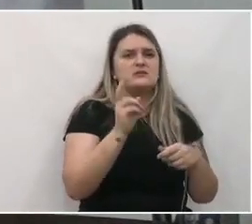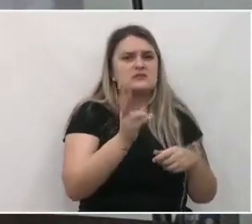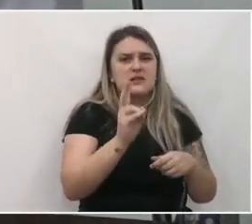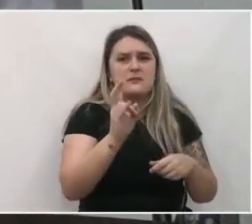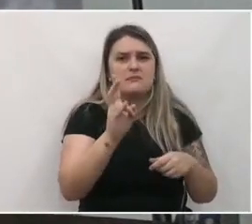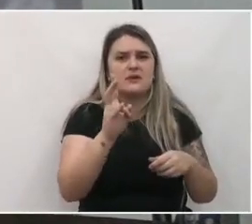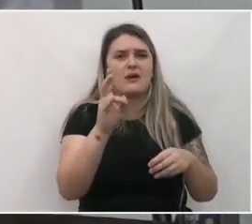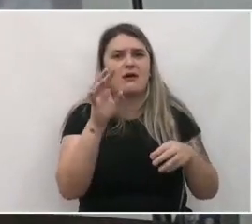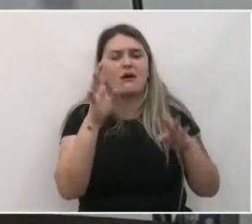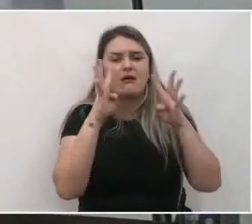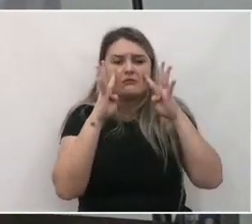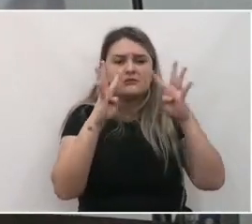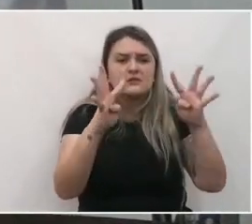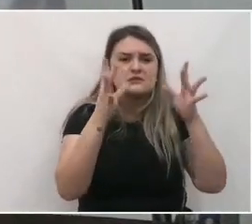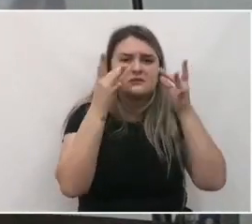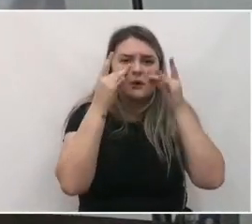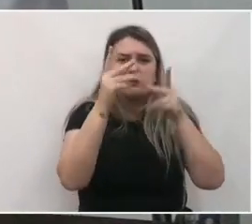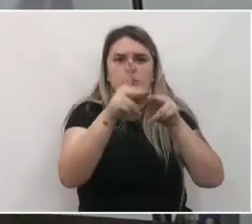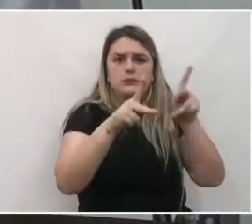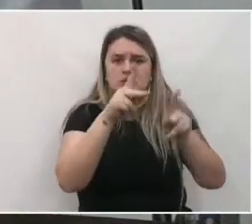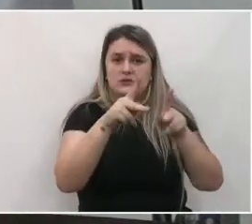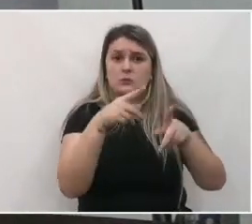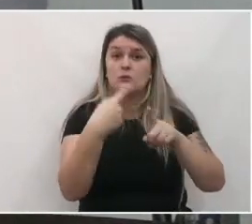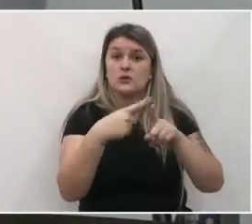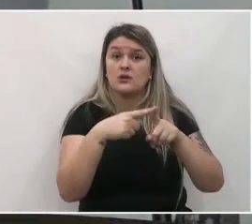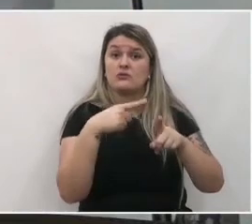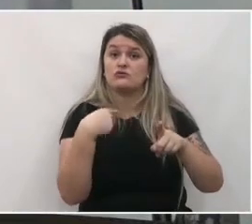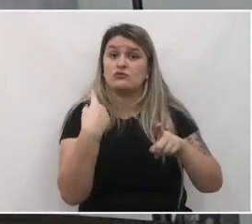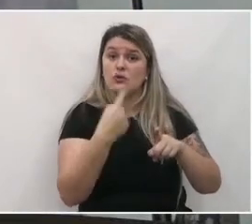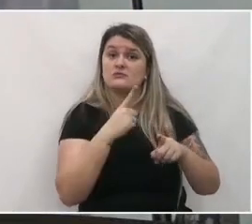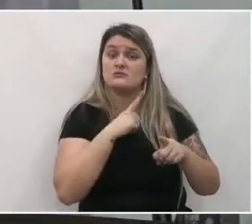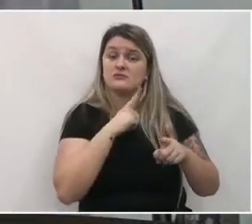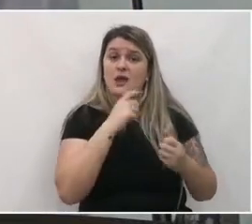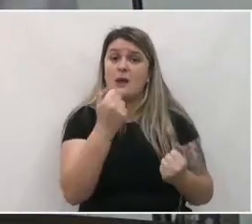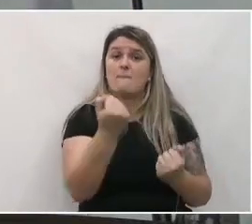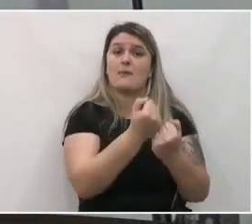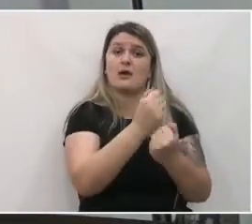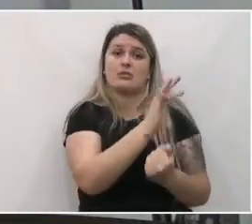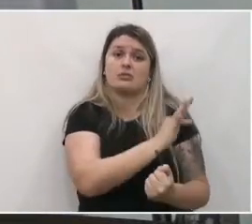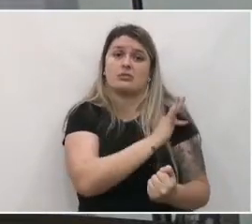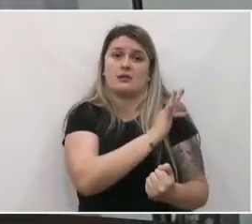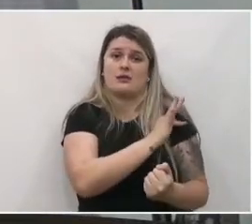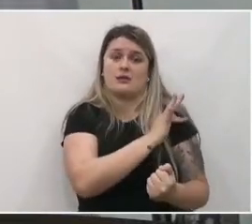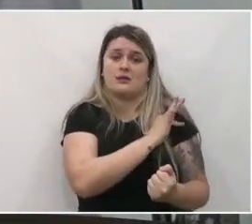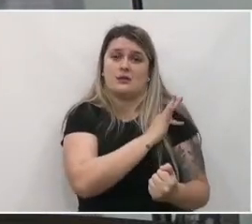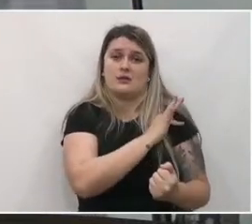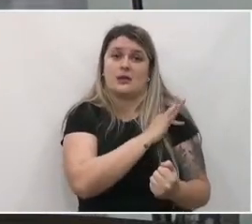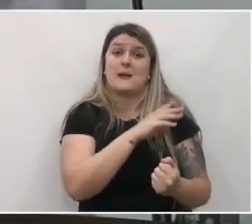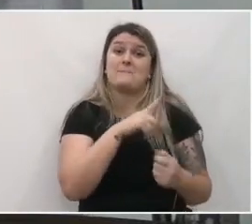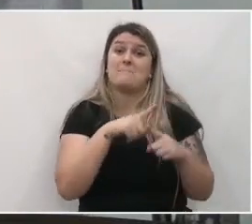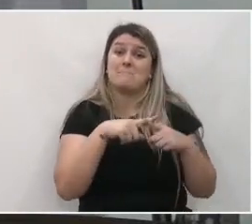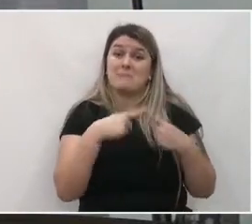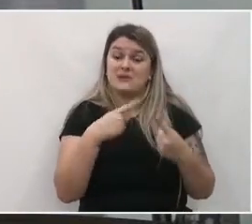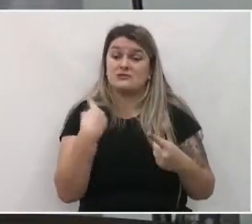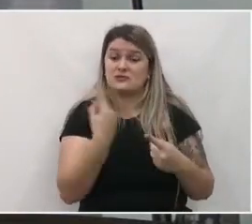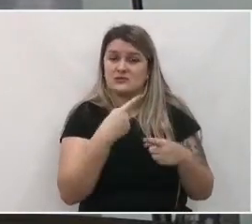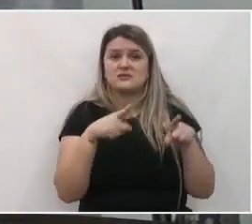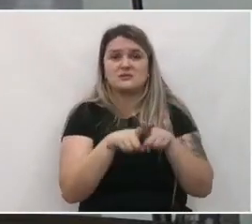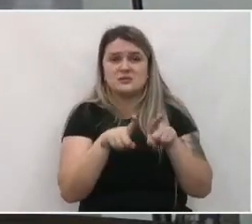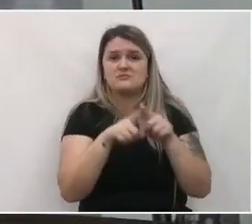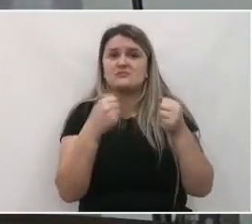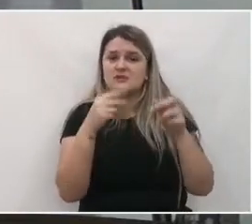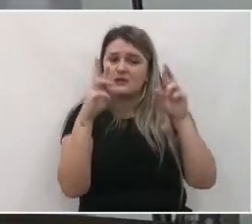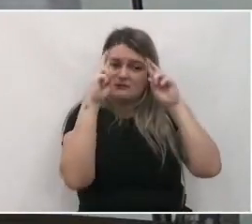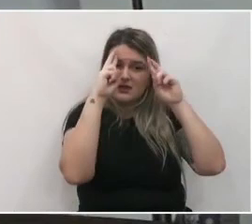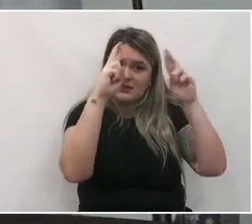nós damos o amparo técnico, mas a gente submete aos diversos agentes, aos diversos conselhos, à própria equipe técnica da